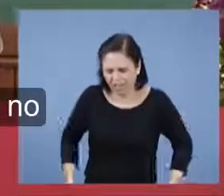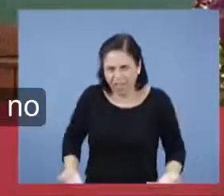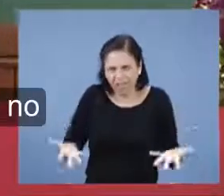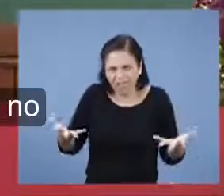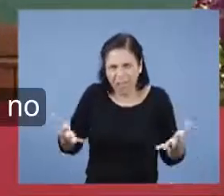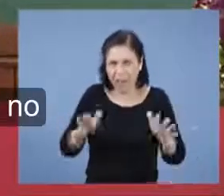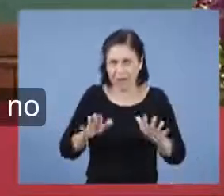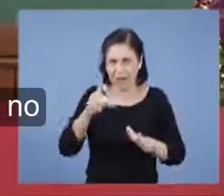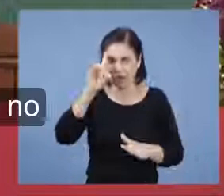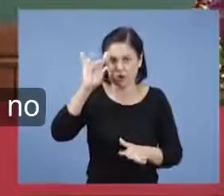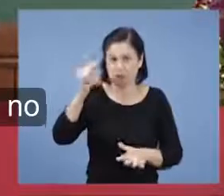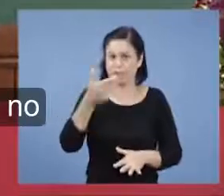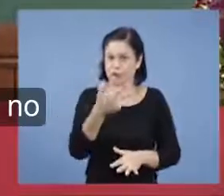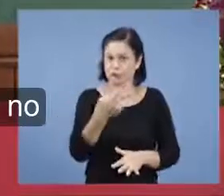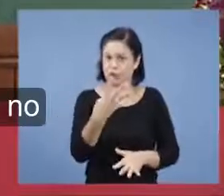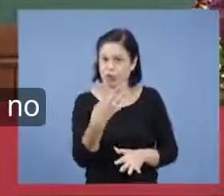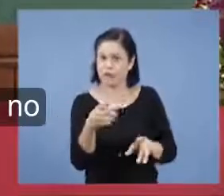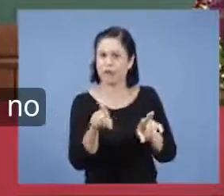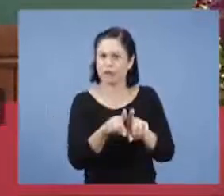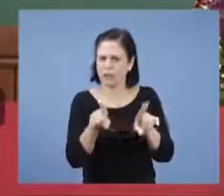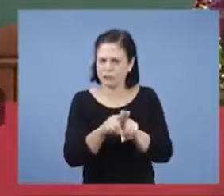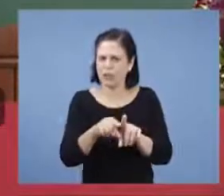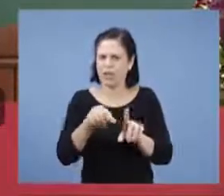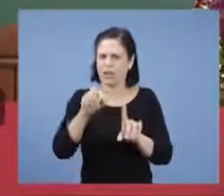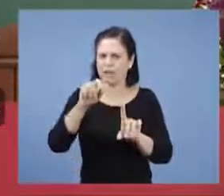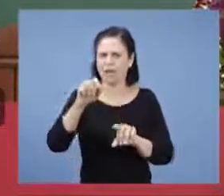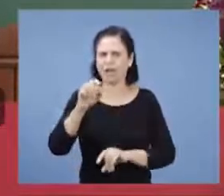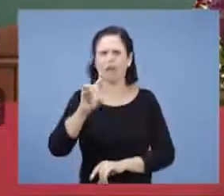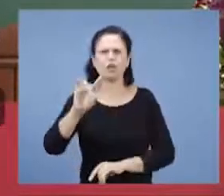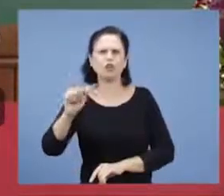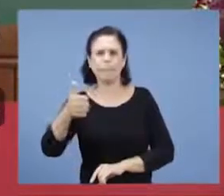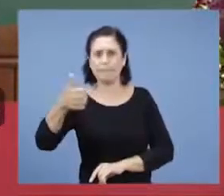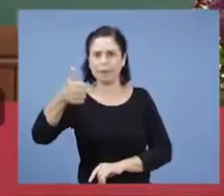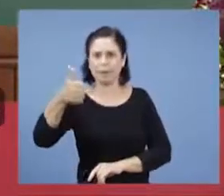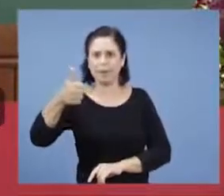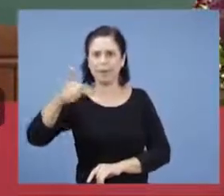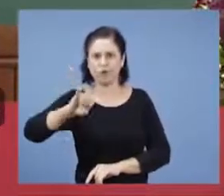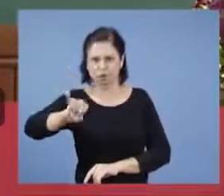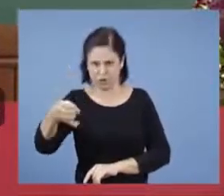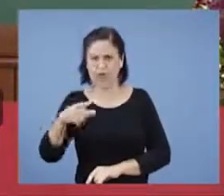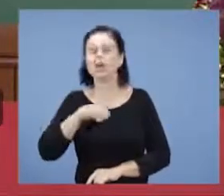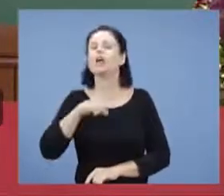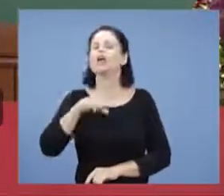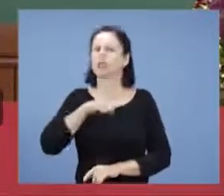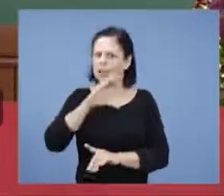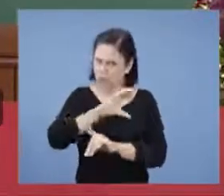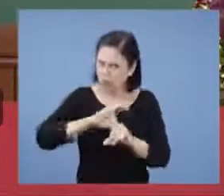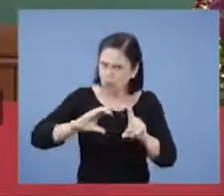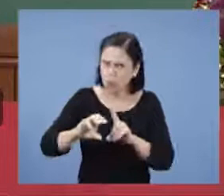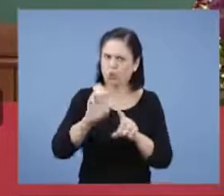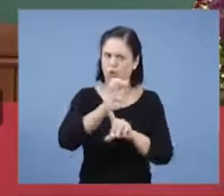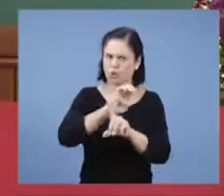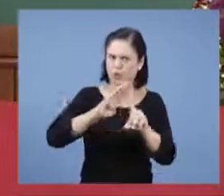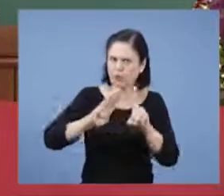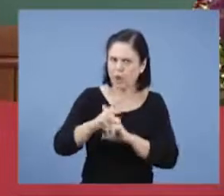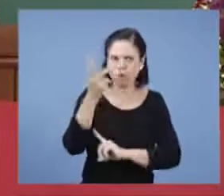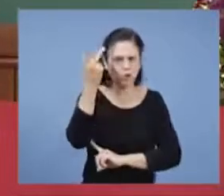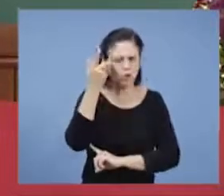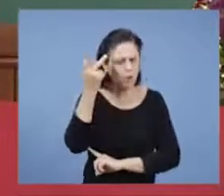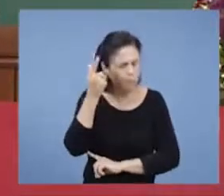24. E dia 1º tem culto. Não tem esse negócio. Escola Bíblia Dominical. Funcionando normalmente. Sabe por quê?